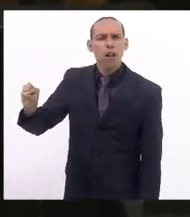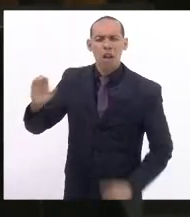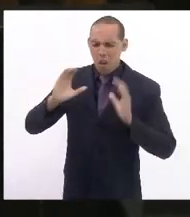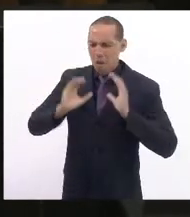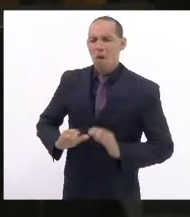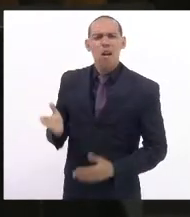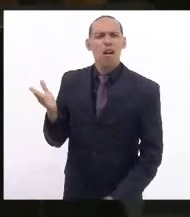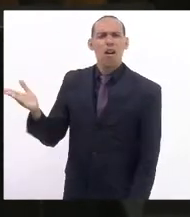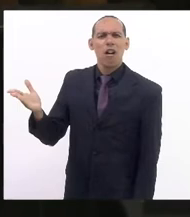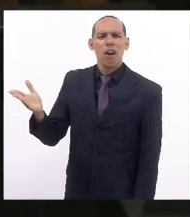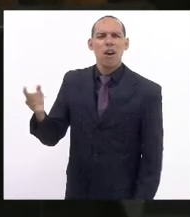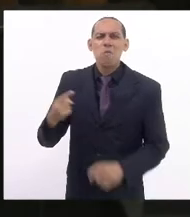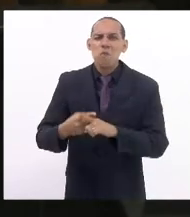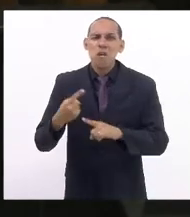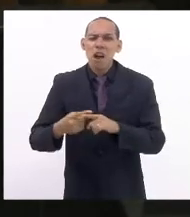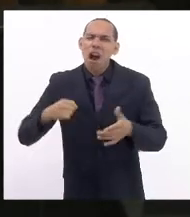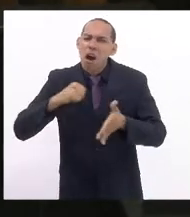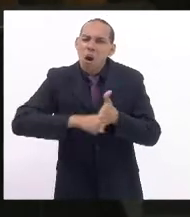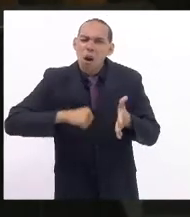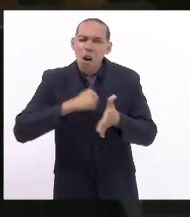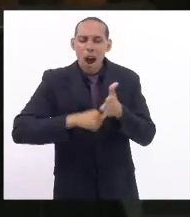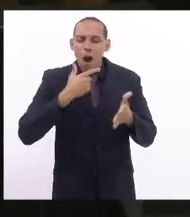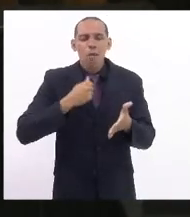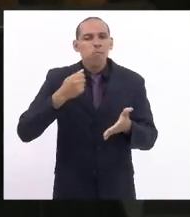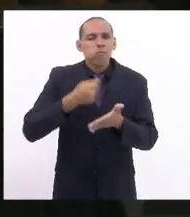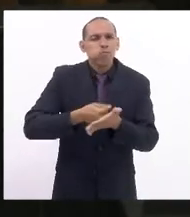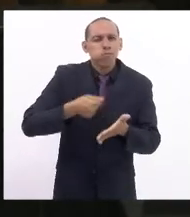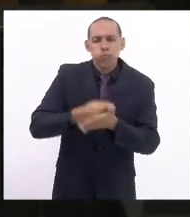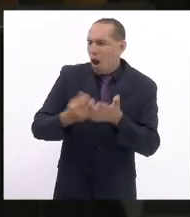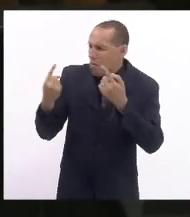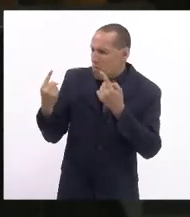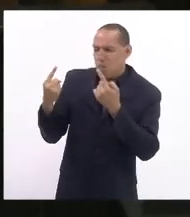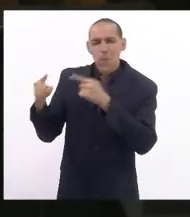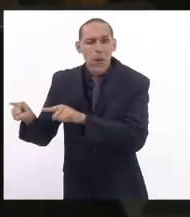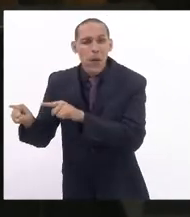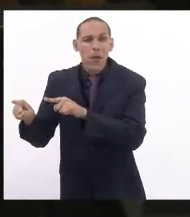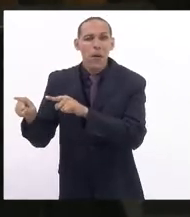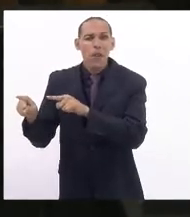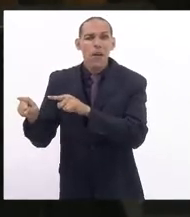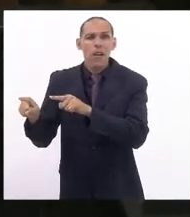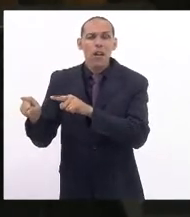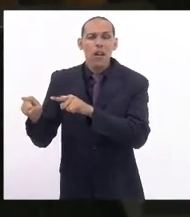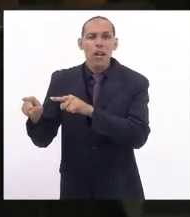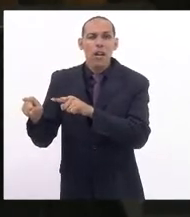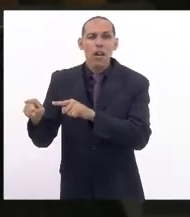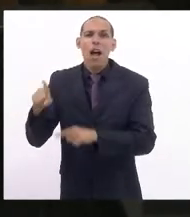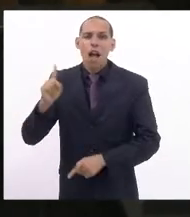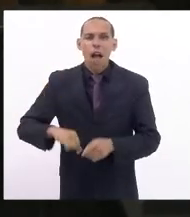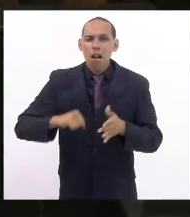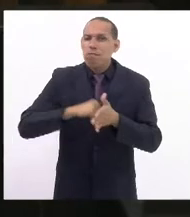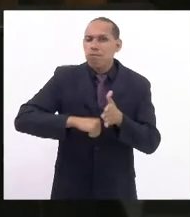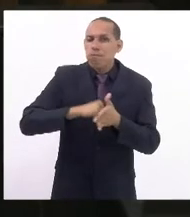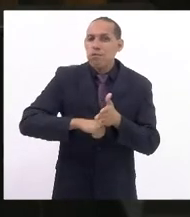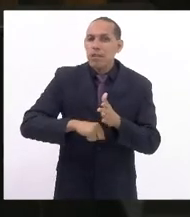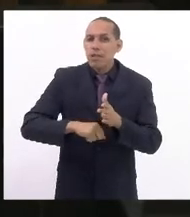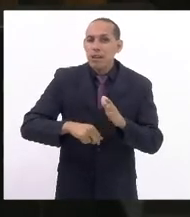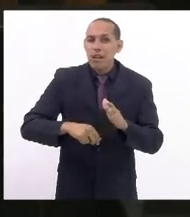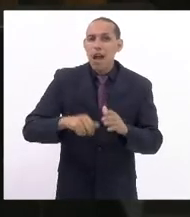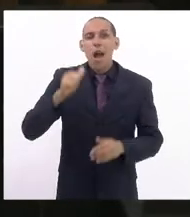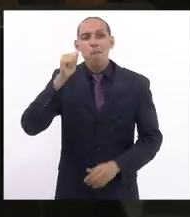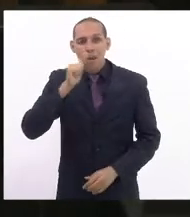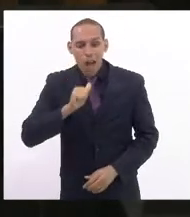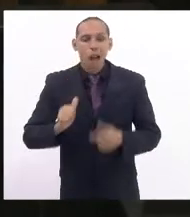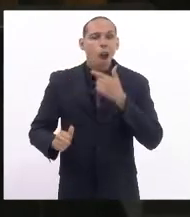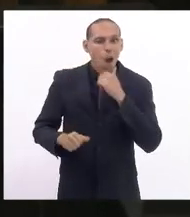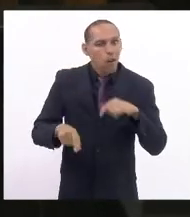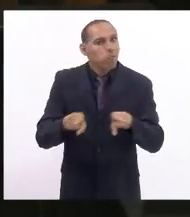Porque a luta contra o machismo é uma luta das mulheres e dos